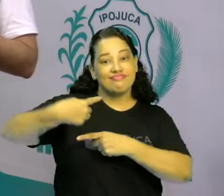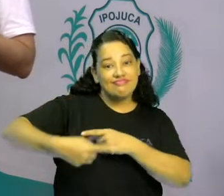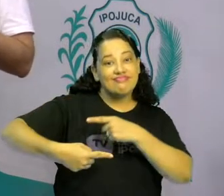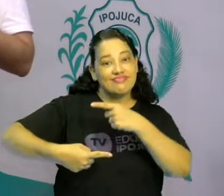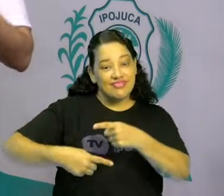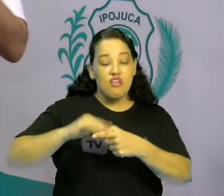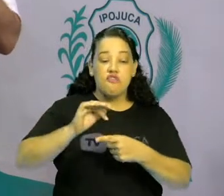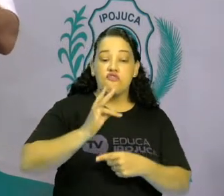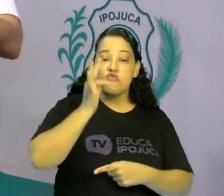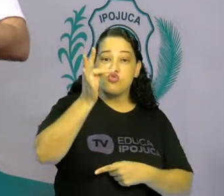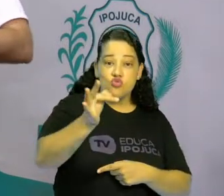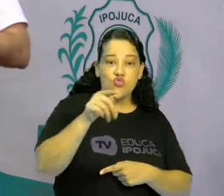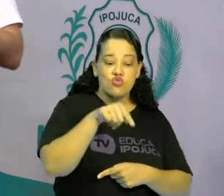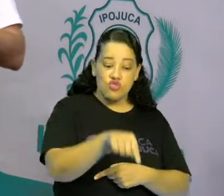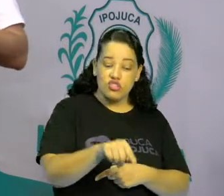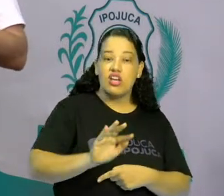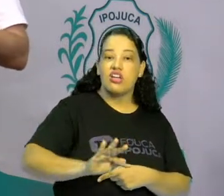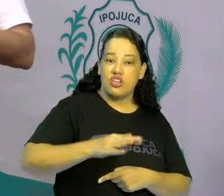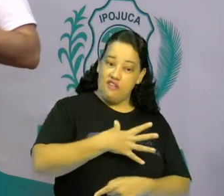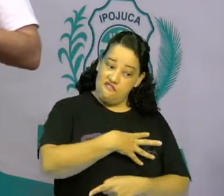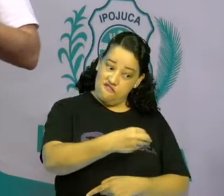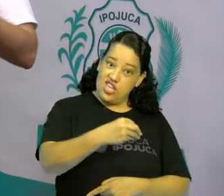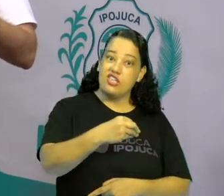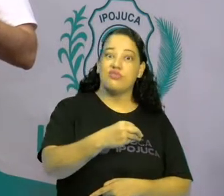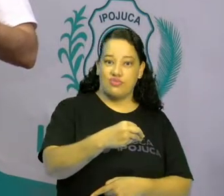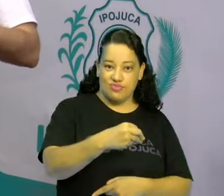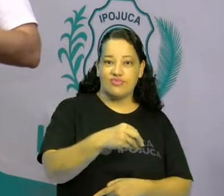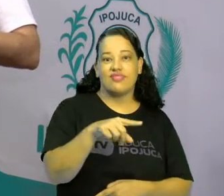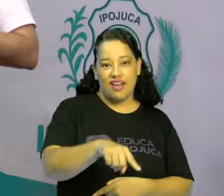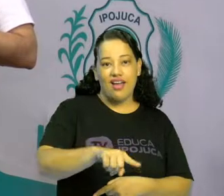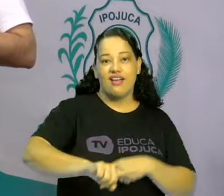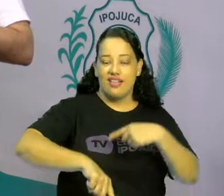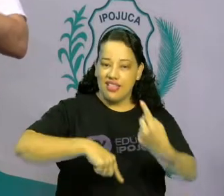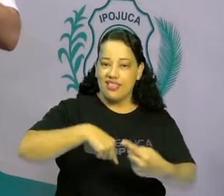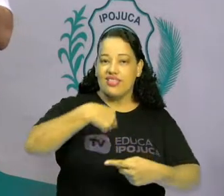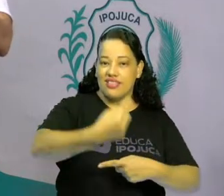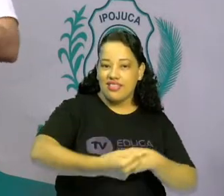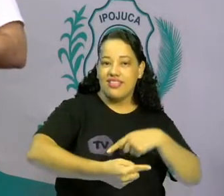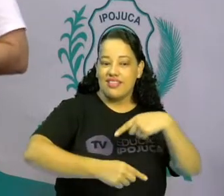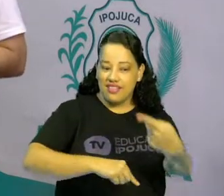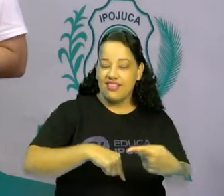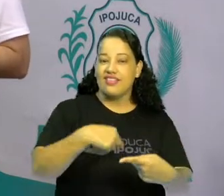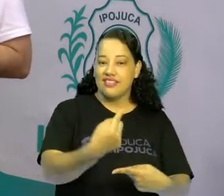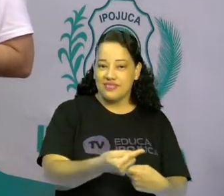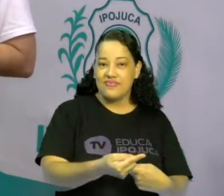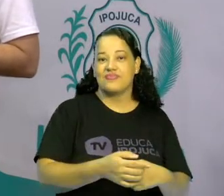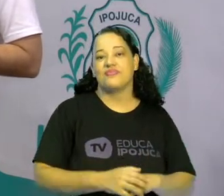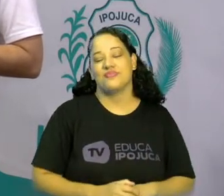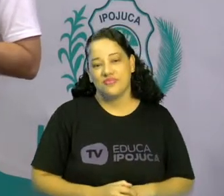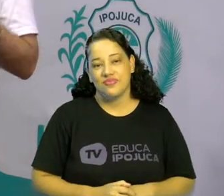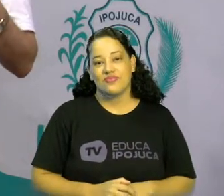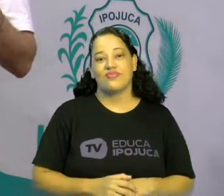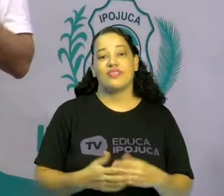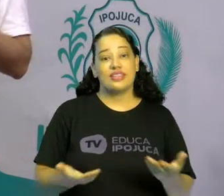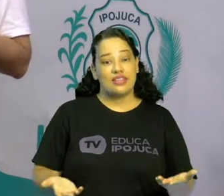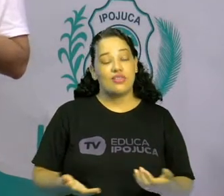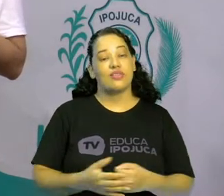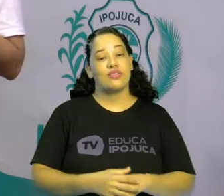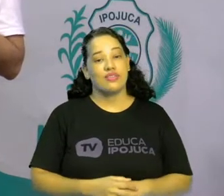também irão passar para os filhos de vocês. Então, isso é de geração em geração. Então,